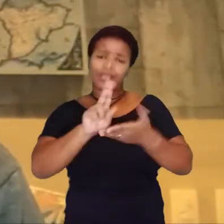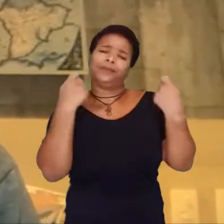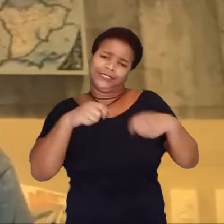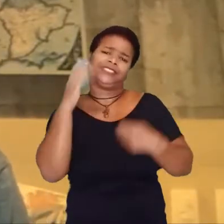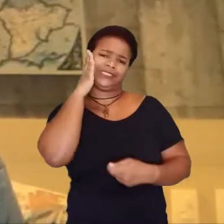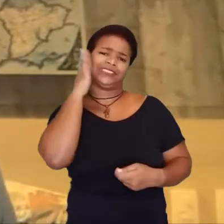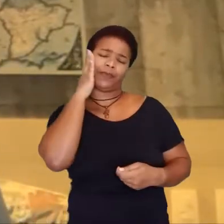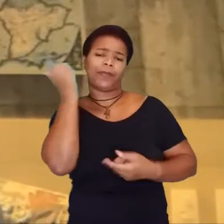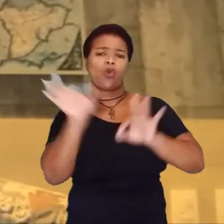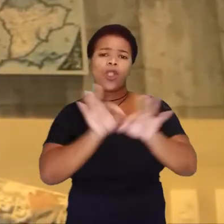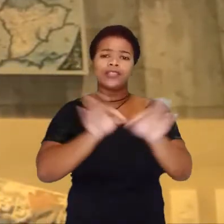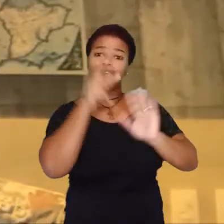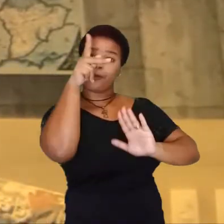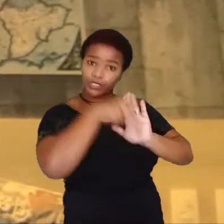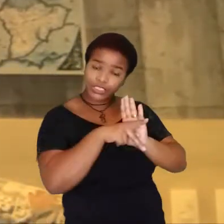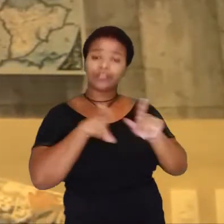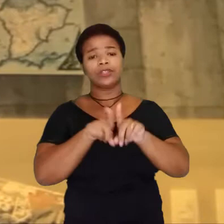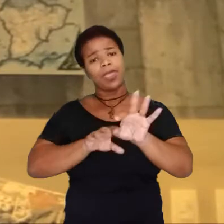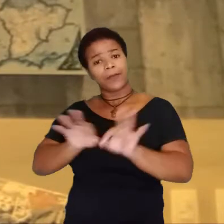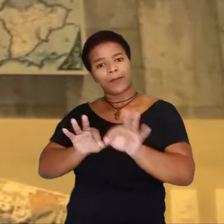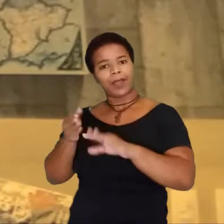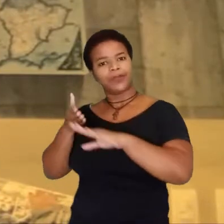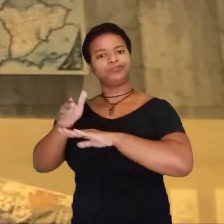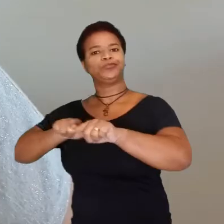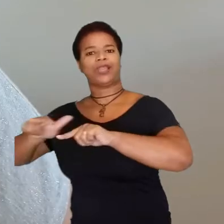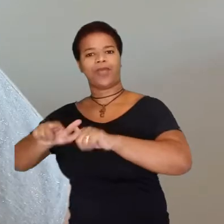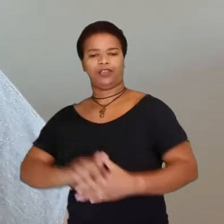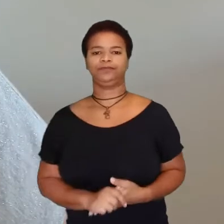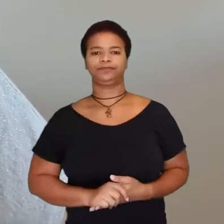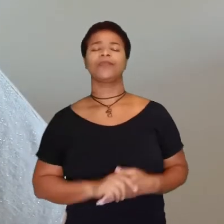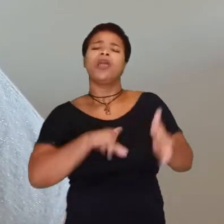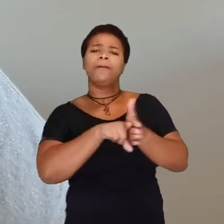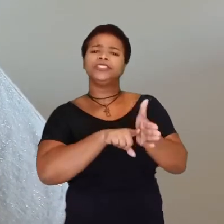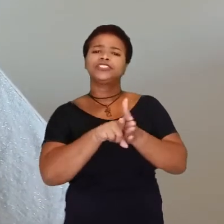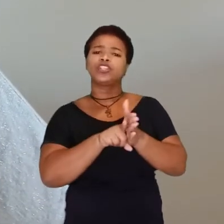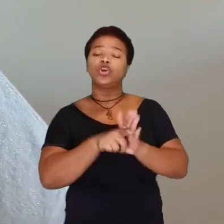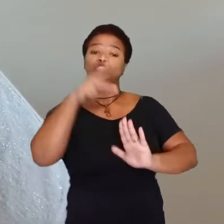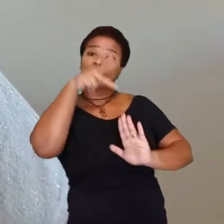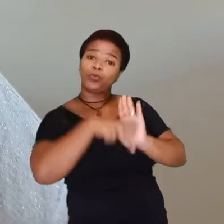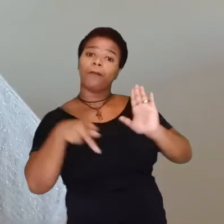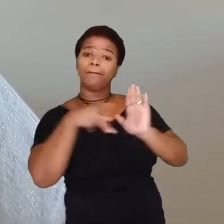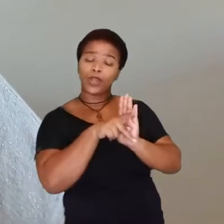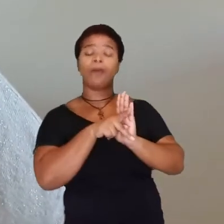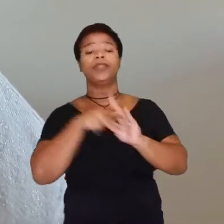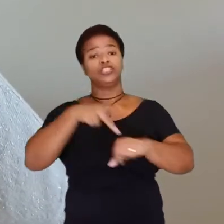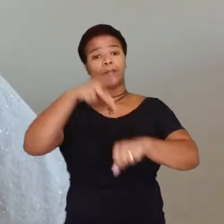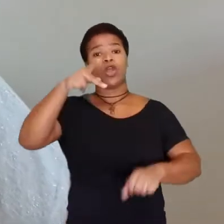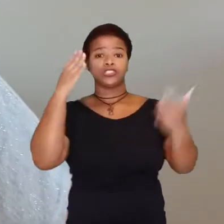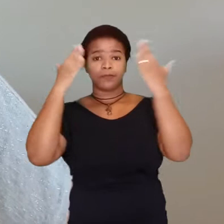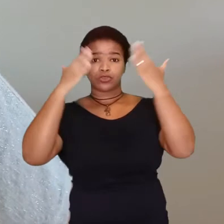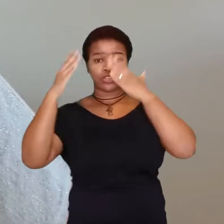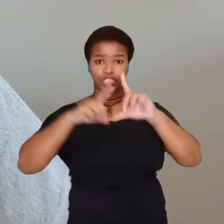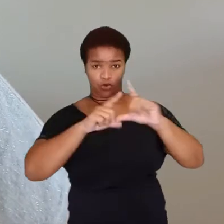para, quem sabe, montar um projeto ou então se preparar para o mercado de trabalho. Já pesquisadores do Programa de Pós-Graduação em Psicologia